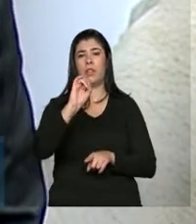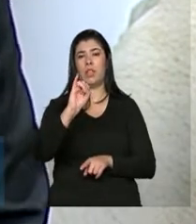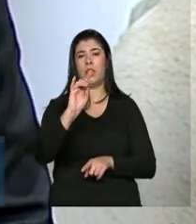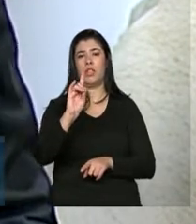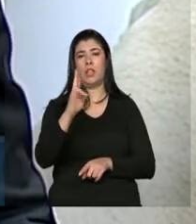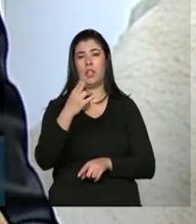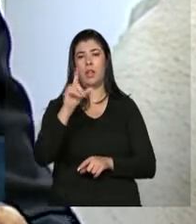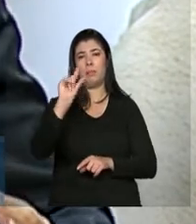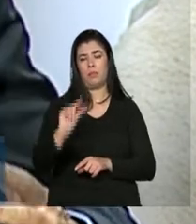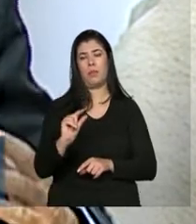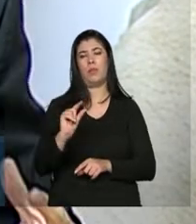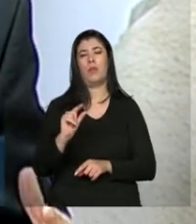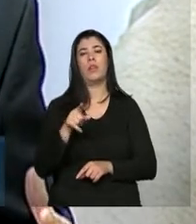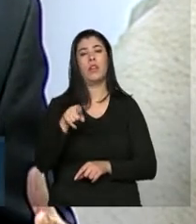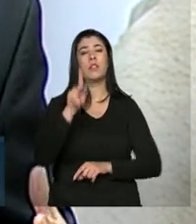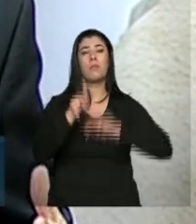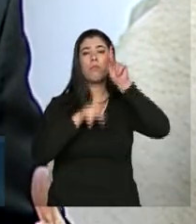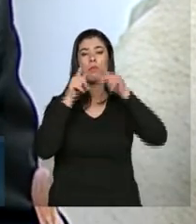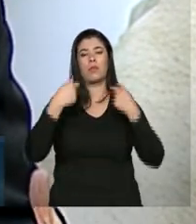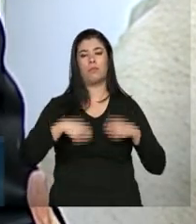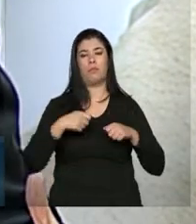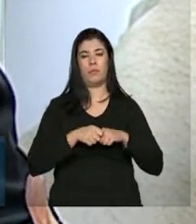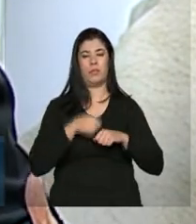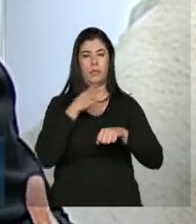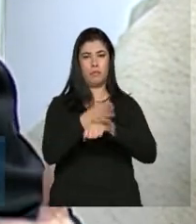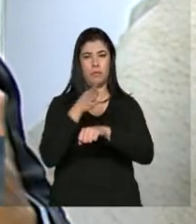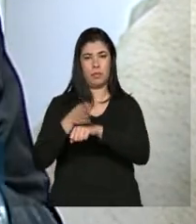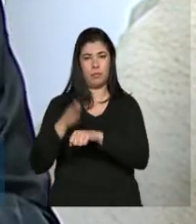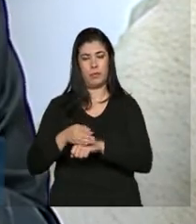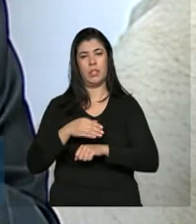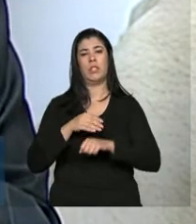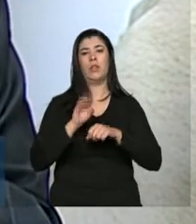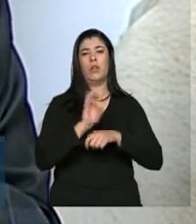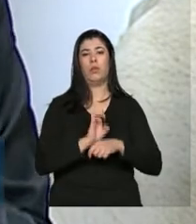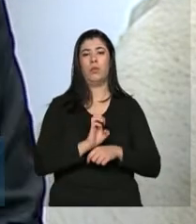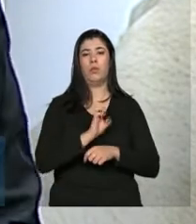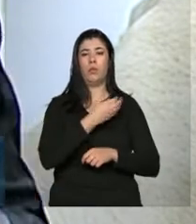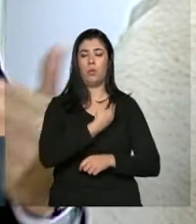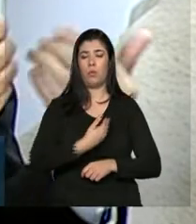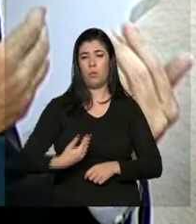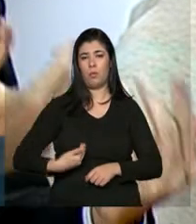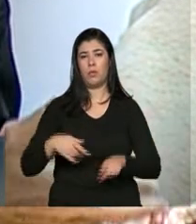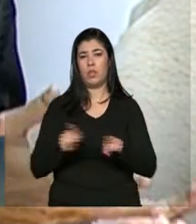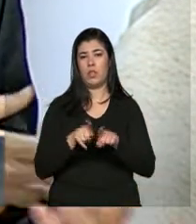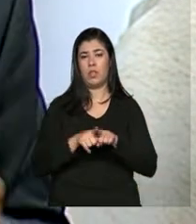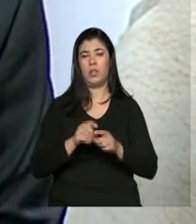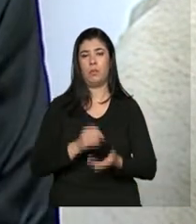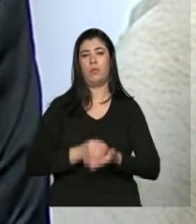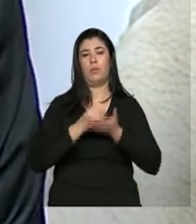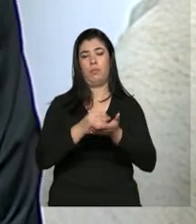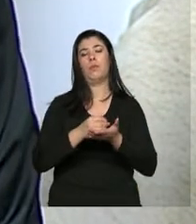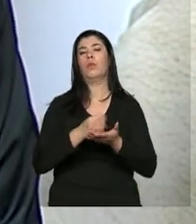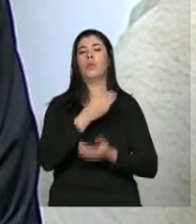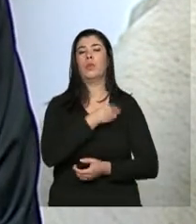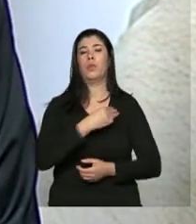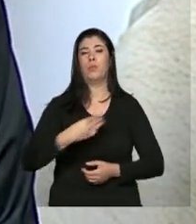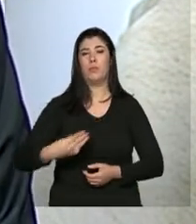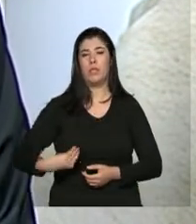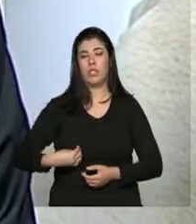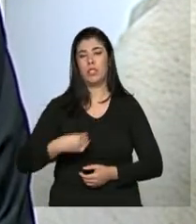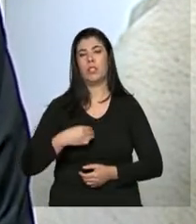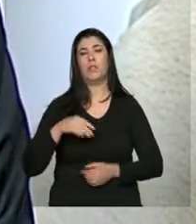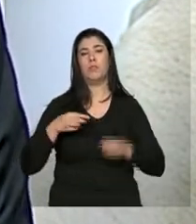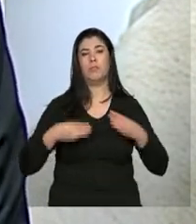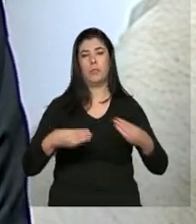é exatamente a população que mais precisa do Estado brasileiro, mais precisa do apoio do Ministério da Saúde nessa parceria com os governos